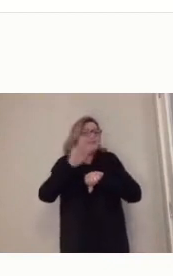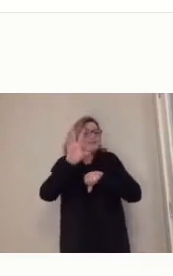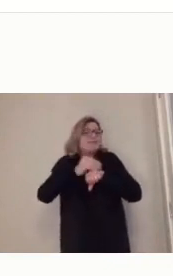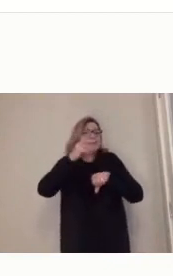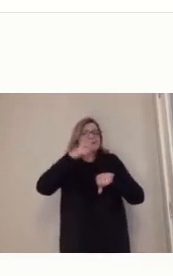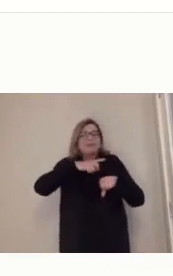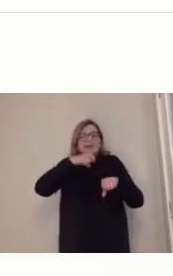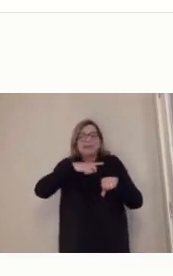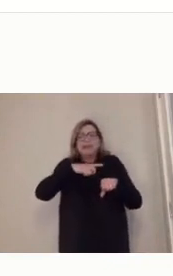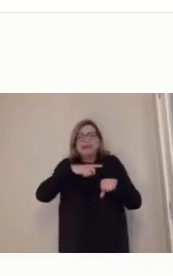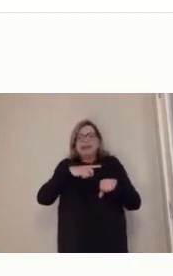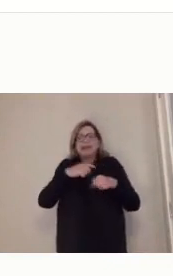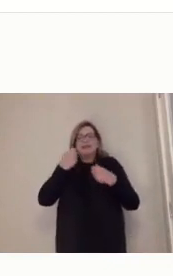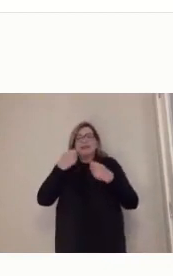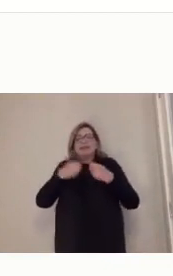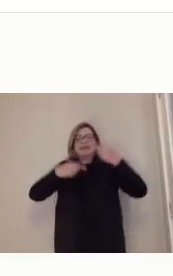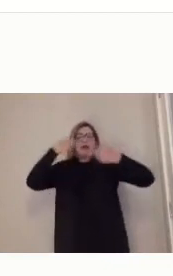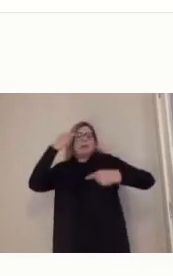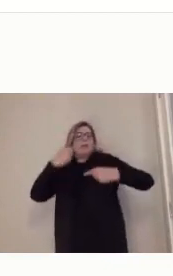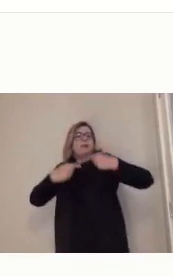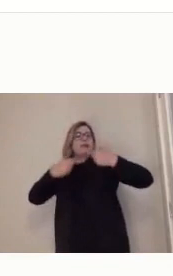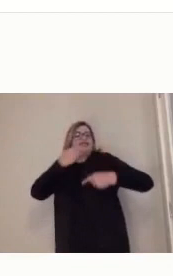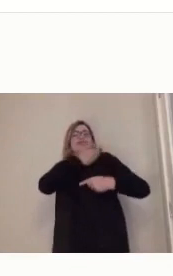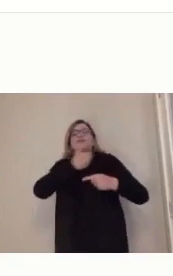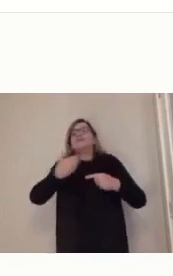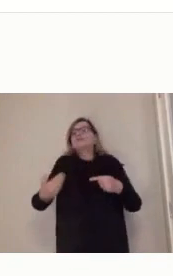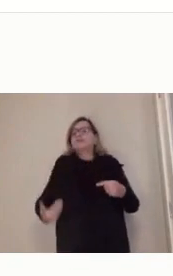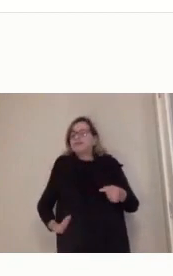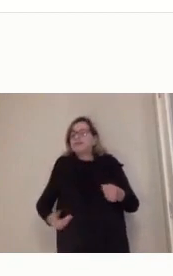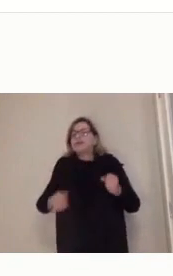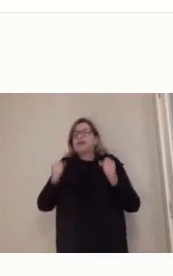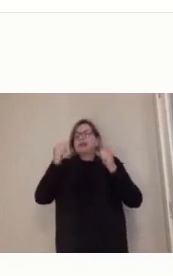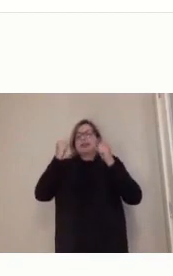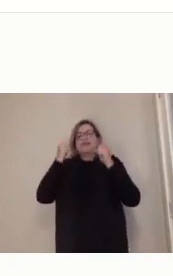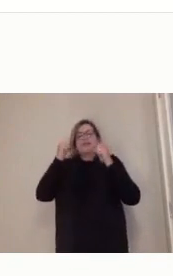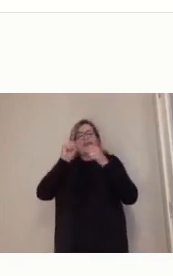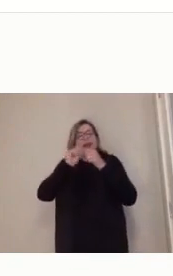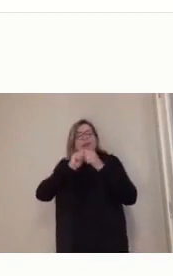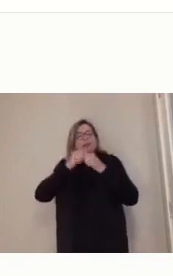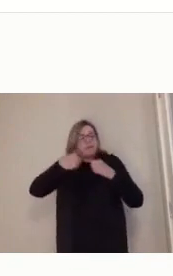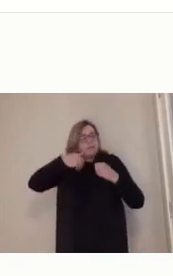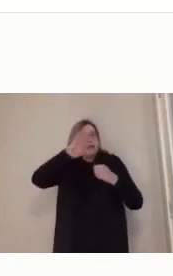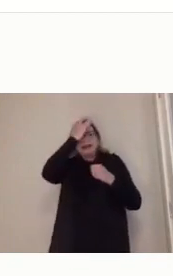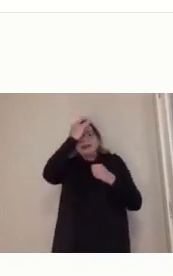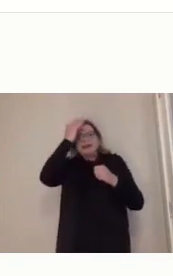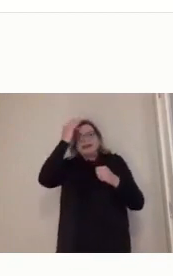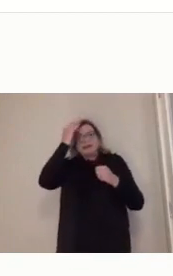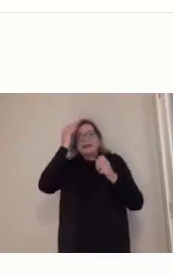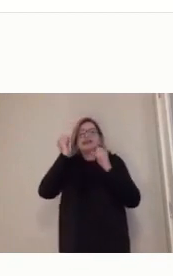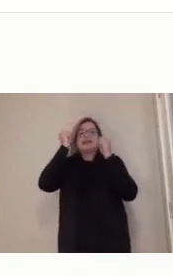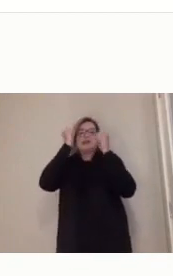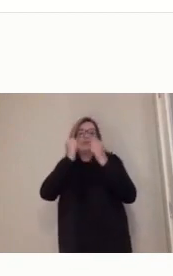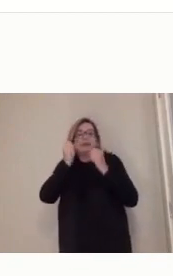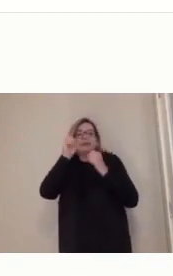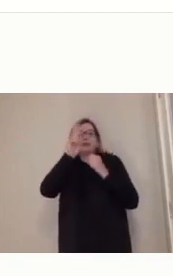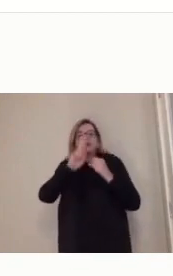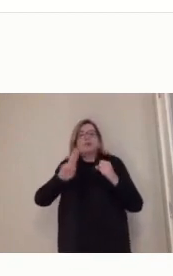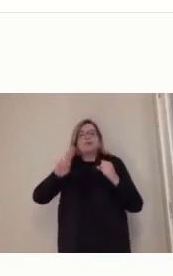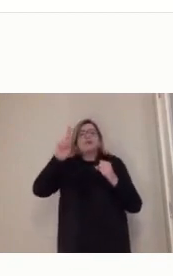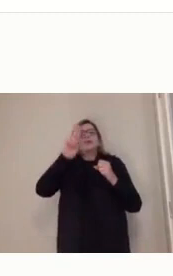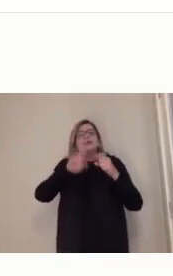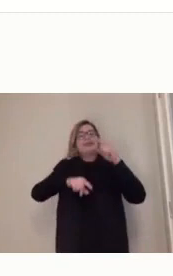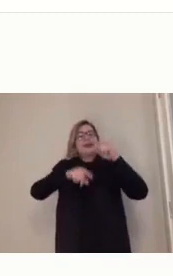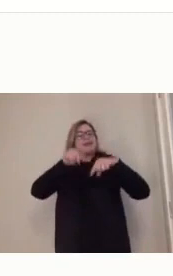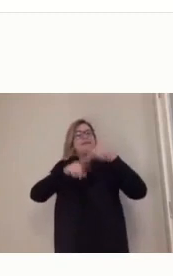permitam que cada vez mais pessoas tenham acesso a esses equipamentos. A gente precisa lutar muito, muito, muito para